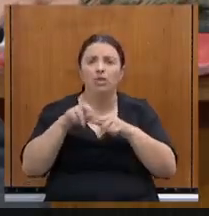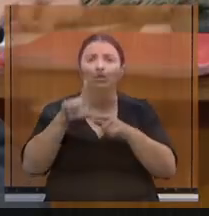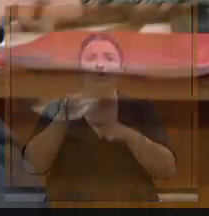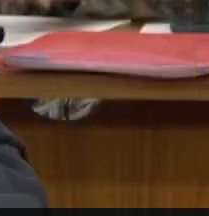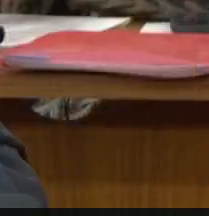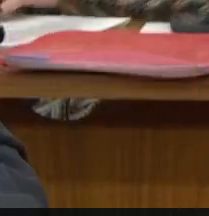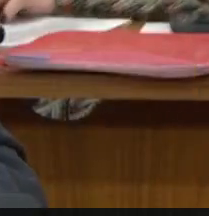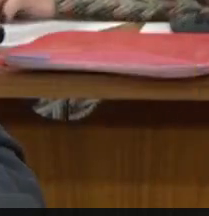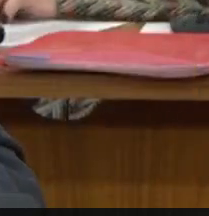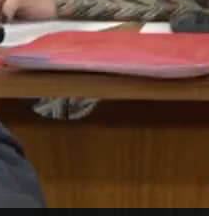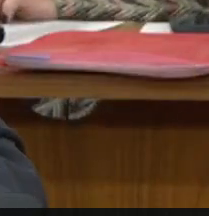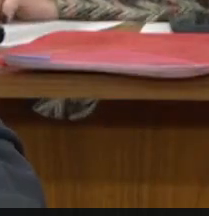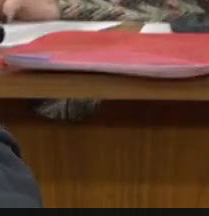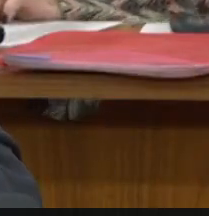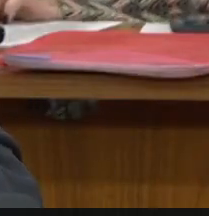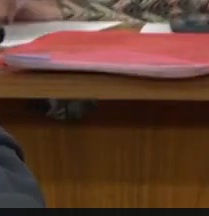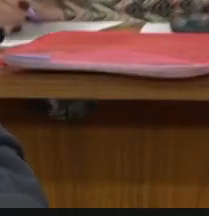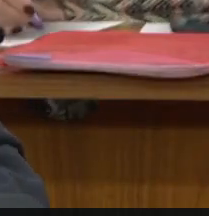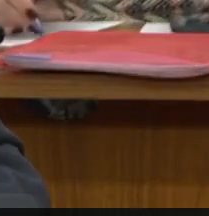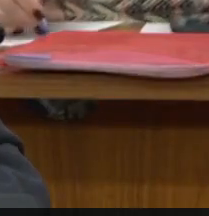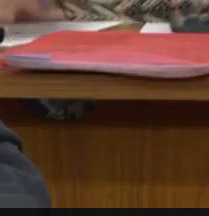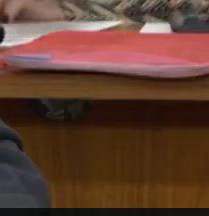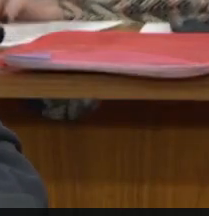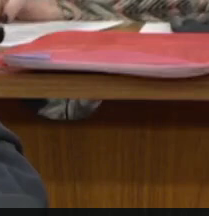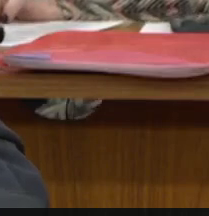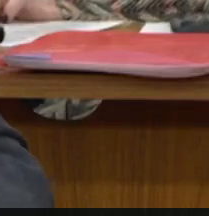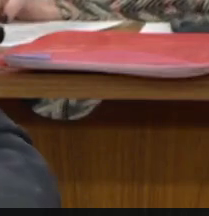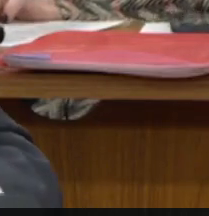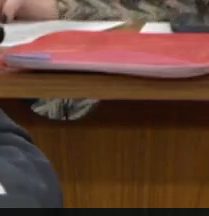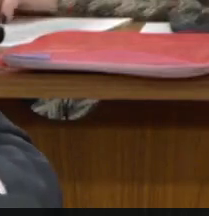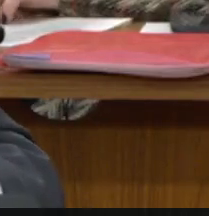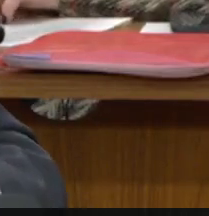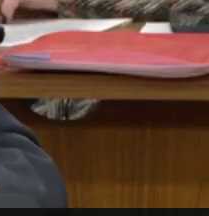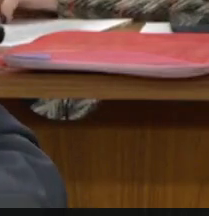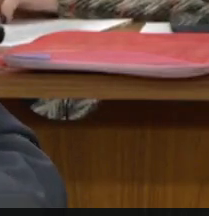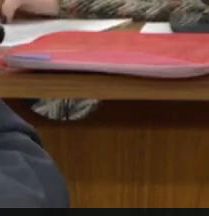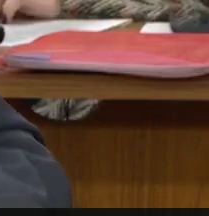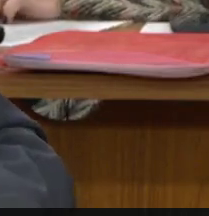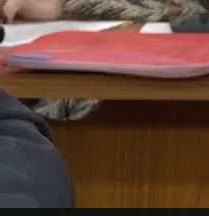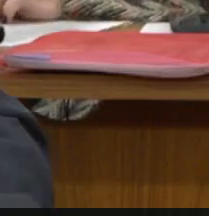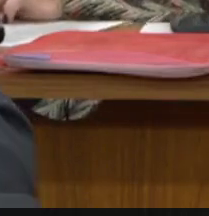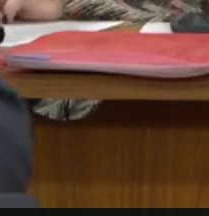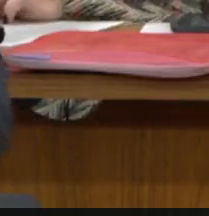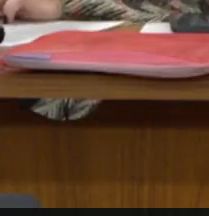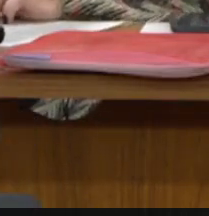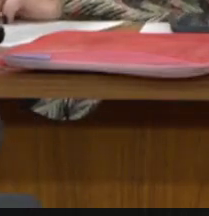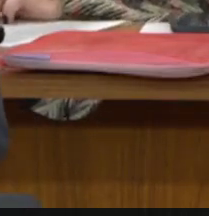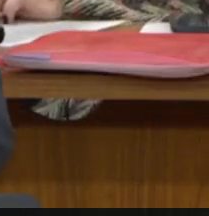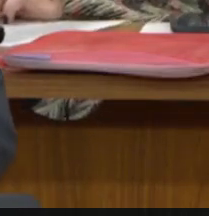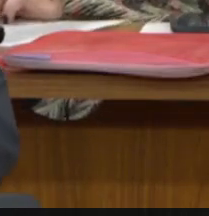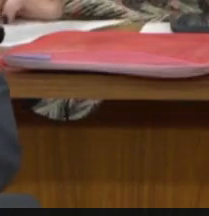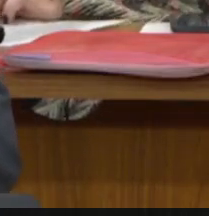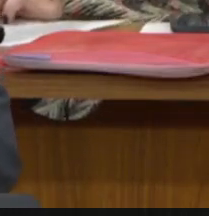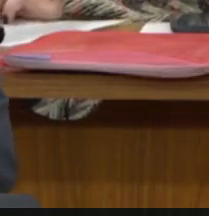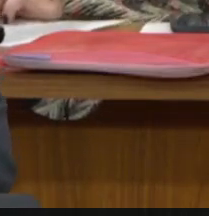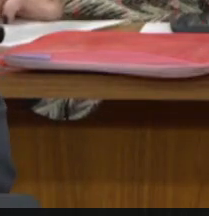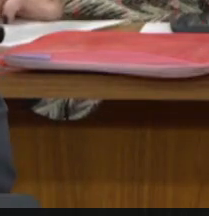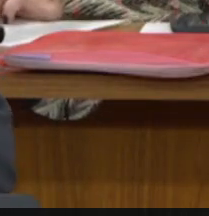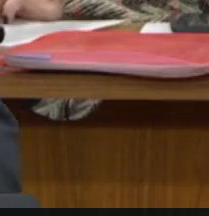regime de recuperação fiscal, num prazo de 30 anos. Bom, com relação à reforma tributária,